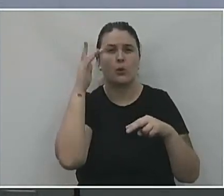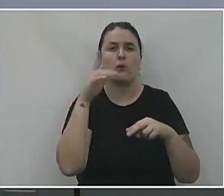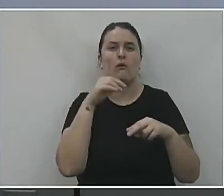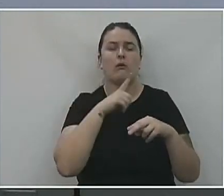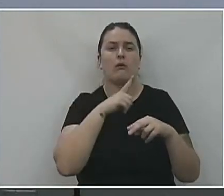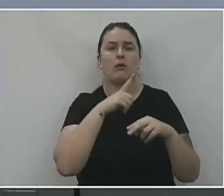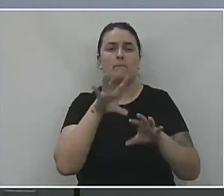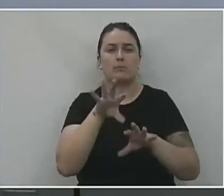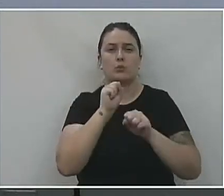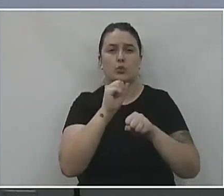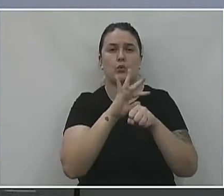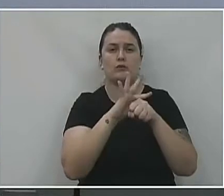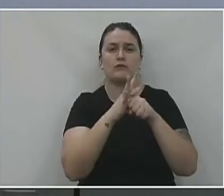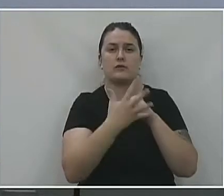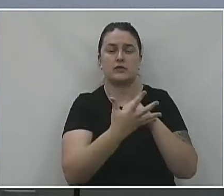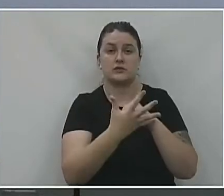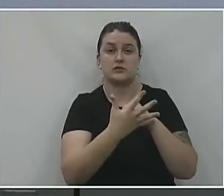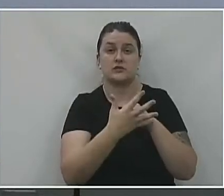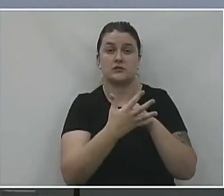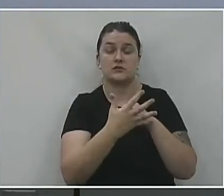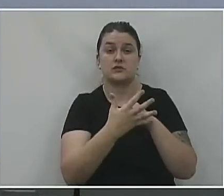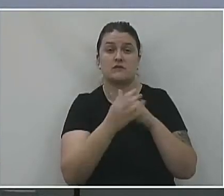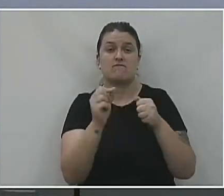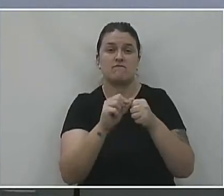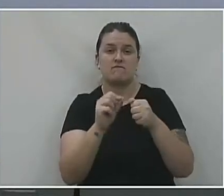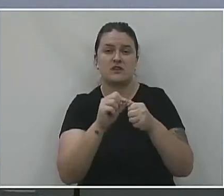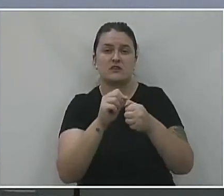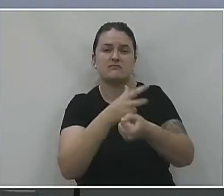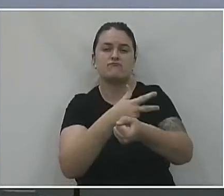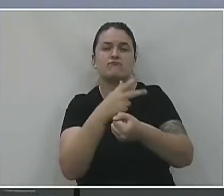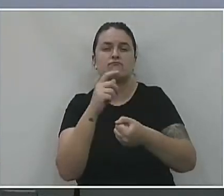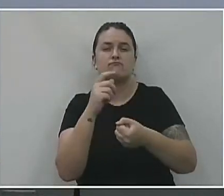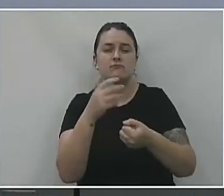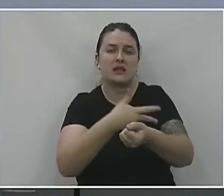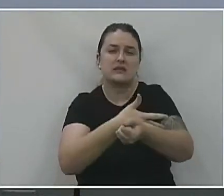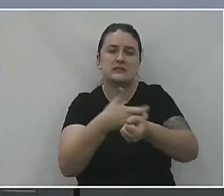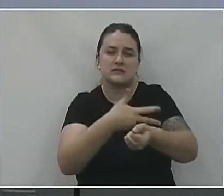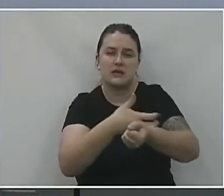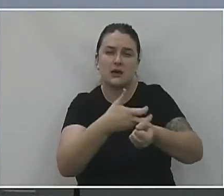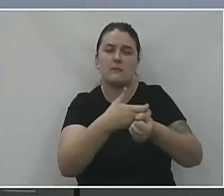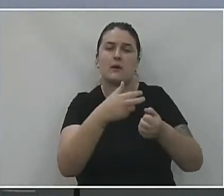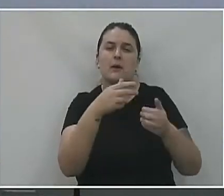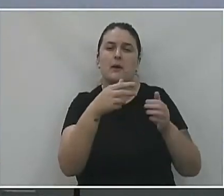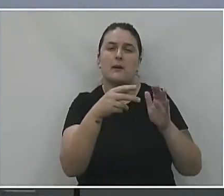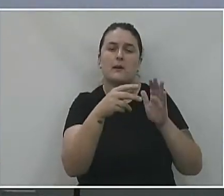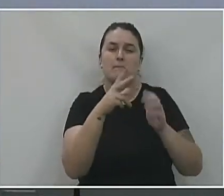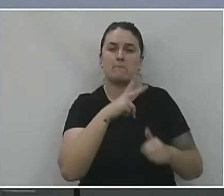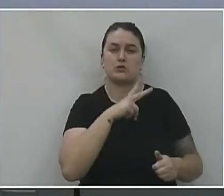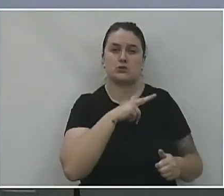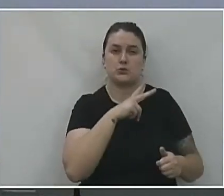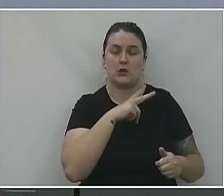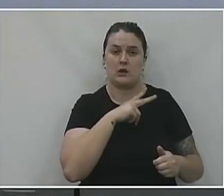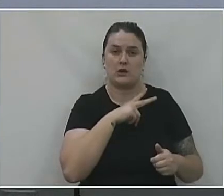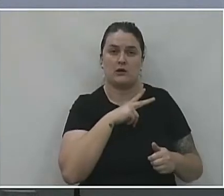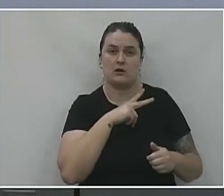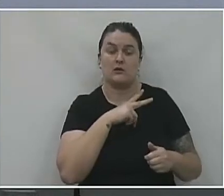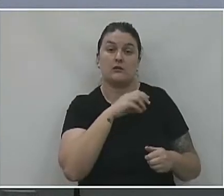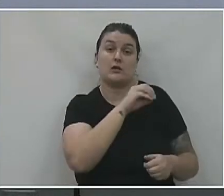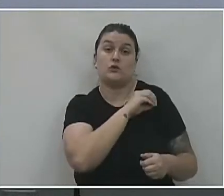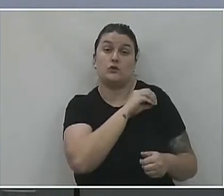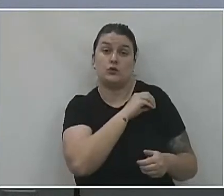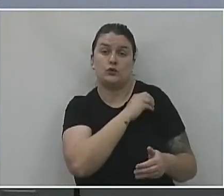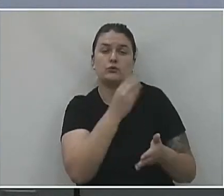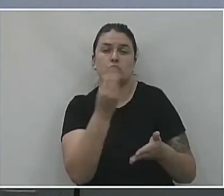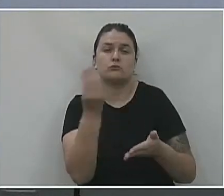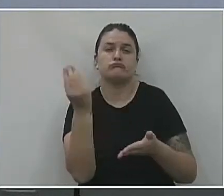dos laboratórios particulares. Então a partir do momento que foram começados a colocar no boletim, deu esse